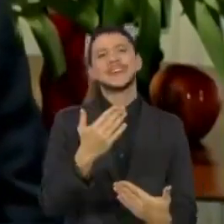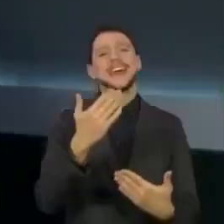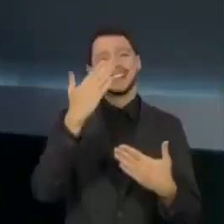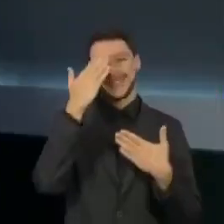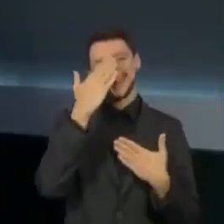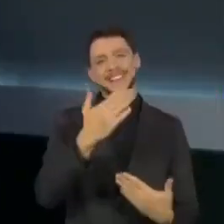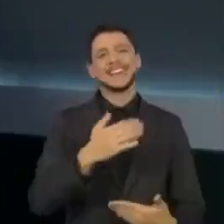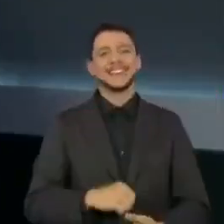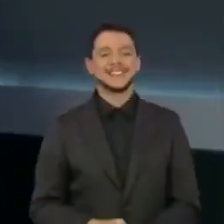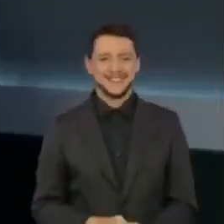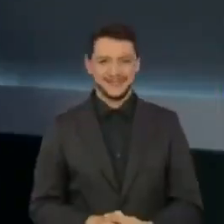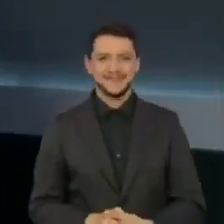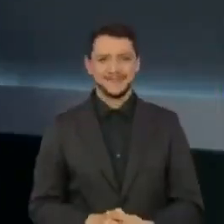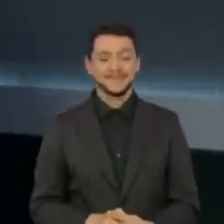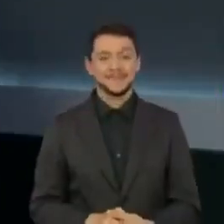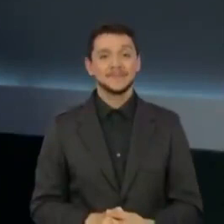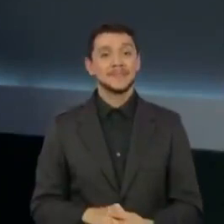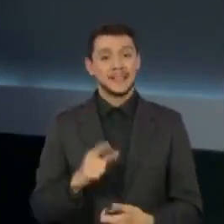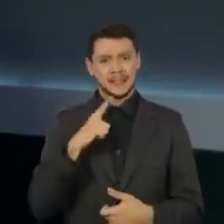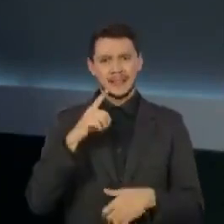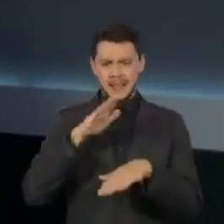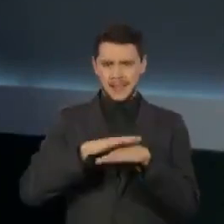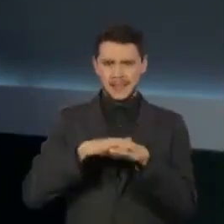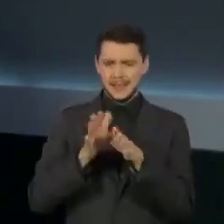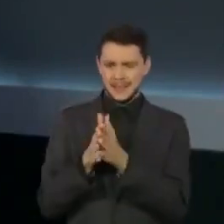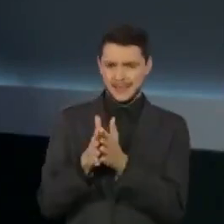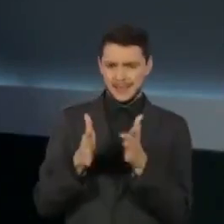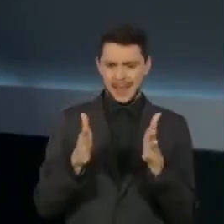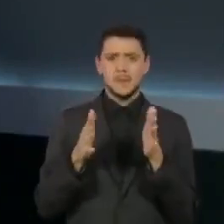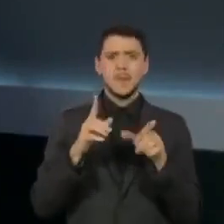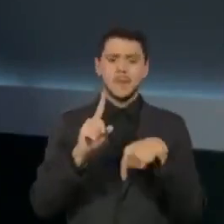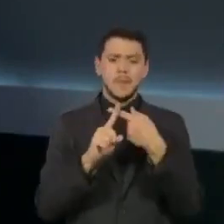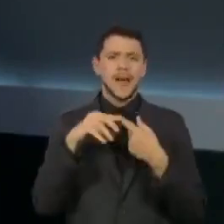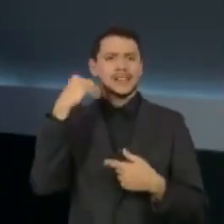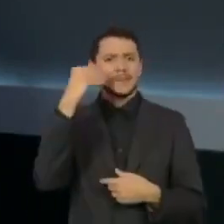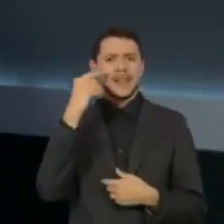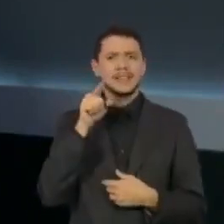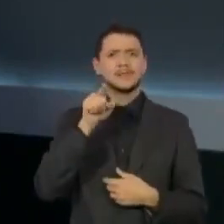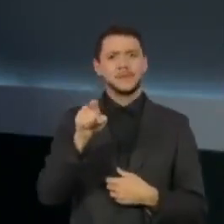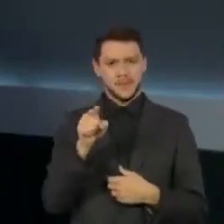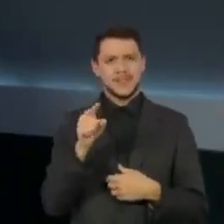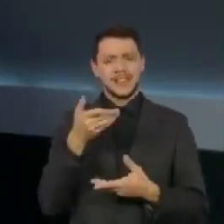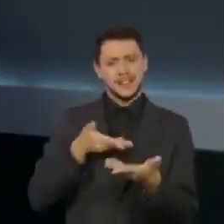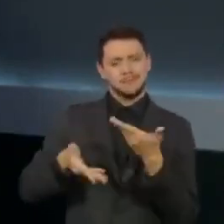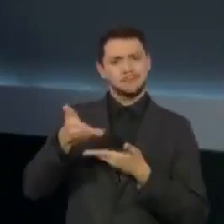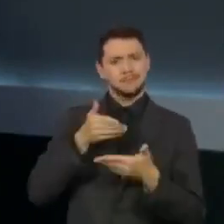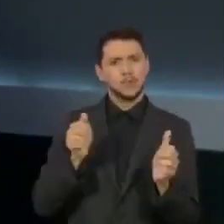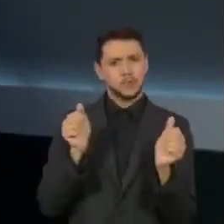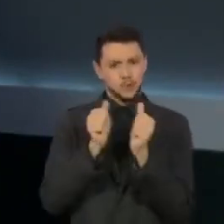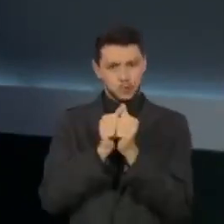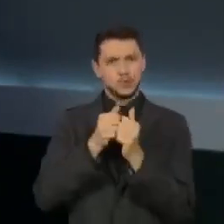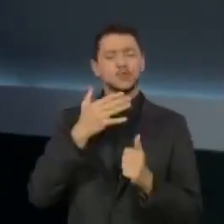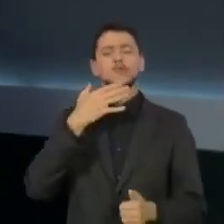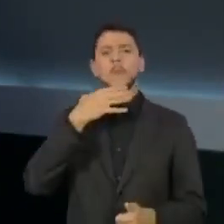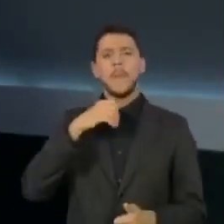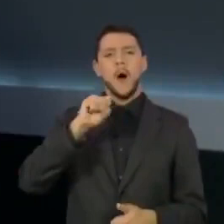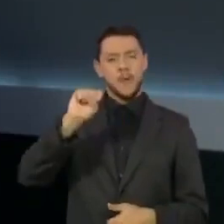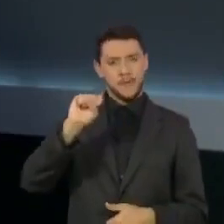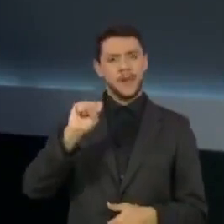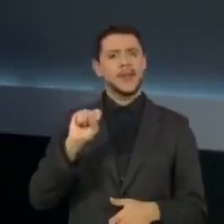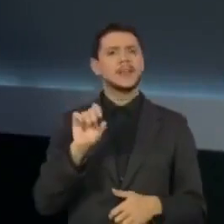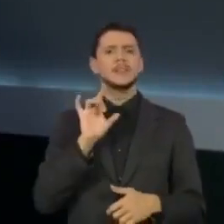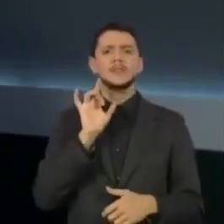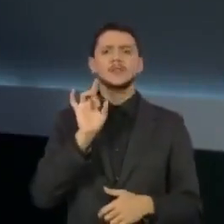obrigado. Na distância agora do tempo, com a experiência que você teve, não só na convivência com ele, mas também na educação